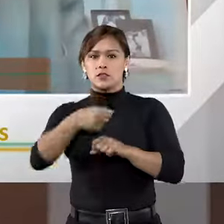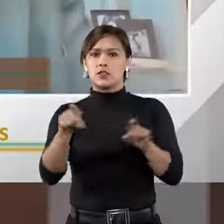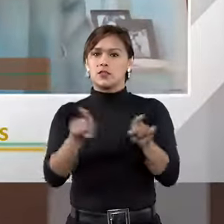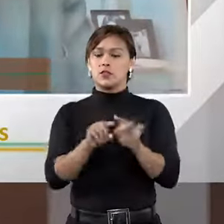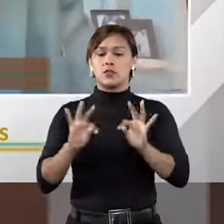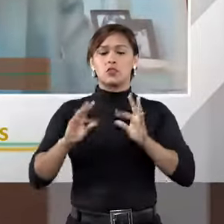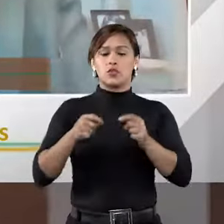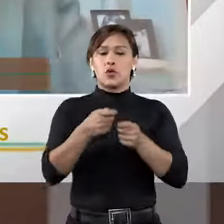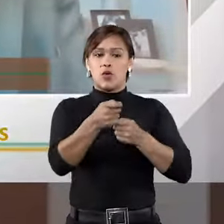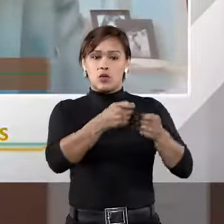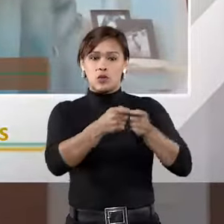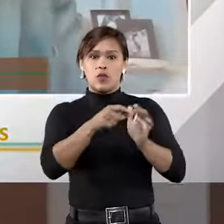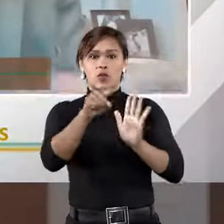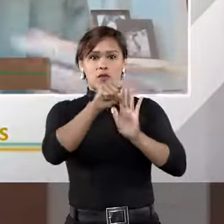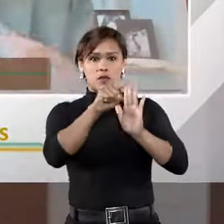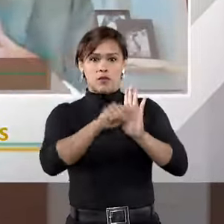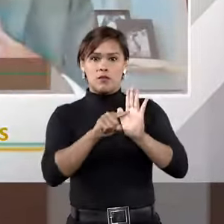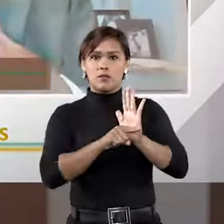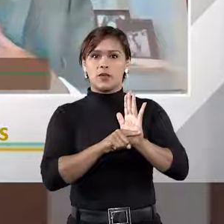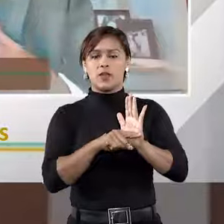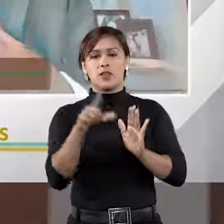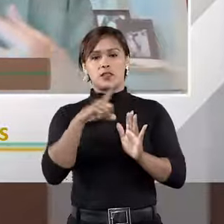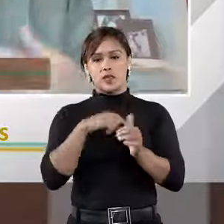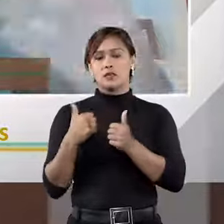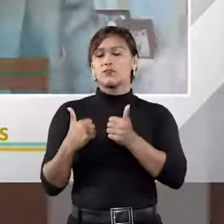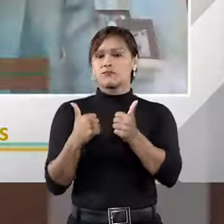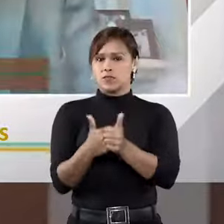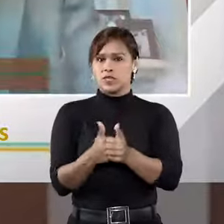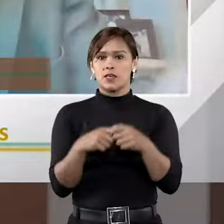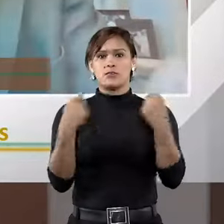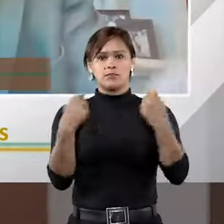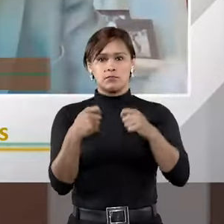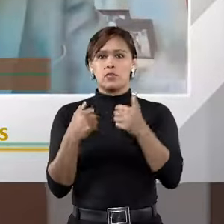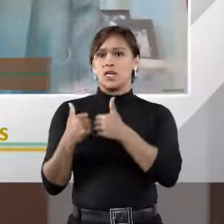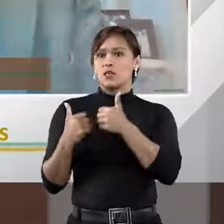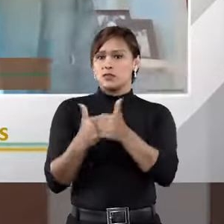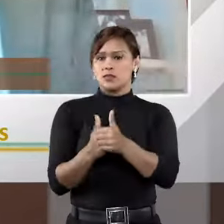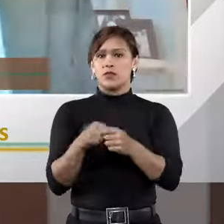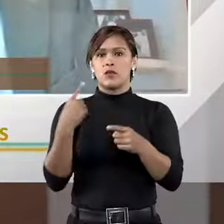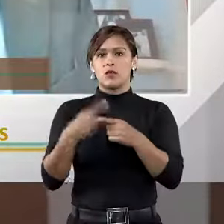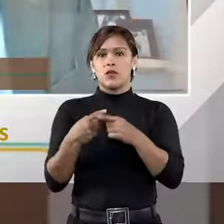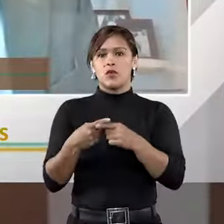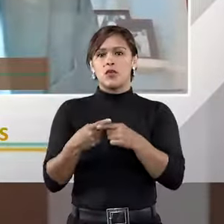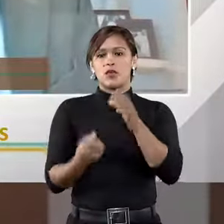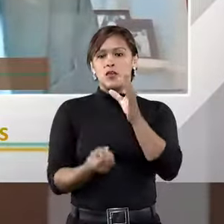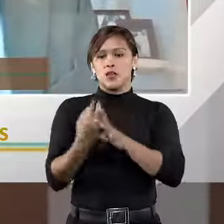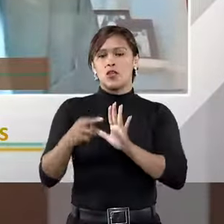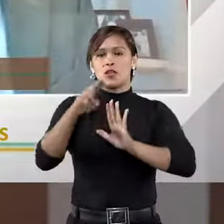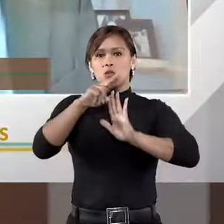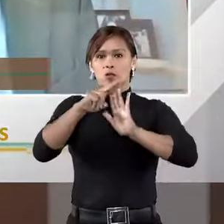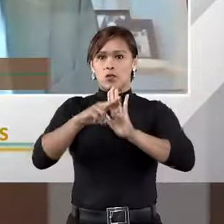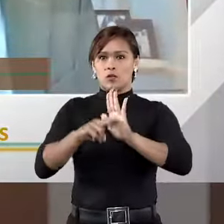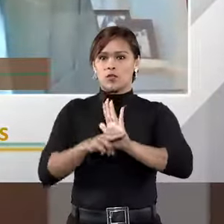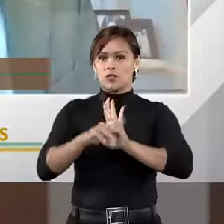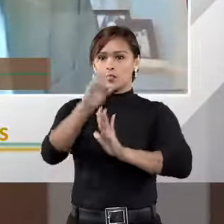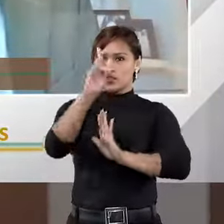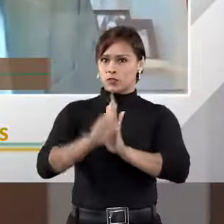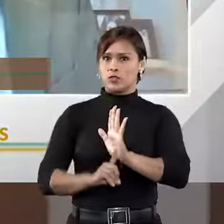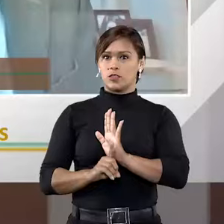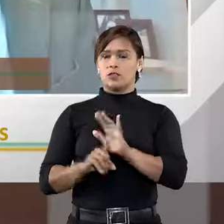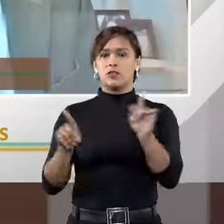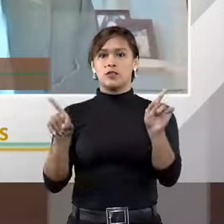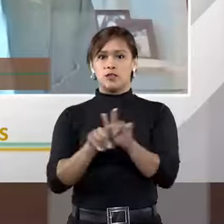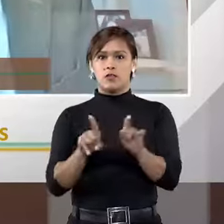árbitro aplica isso e tal. Então tem de seguir? Tem. Tem de seguir porque aquilo é uma fonte normativa, é direito